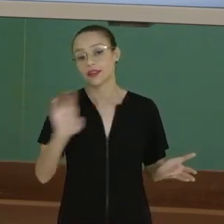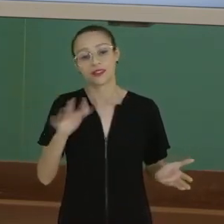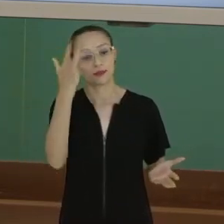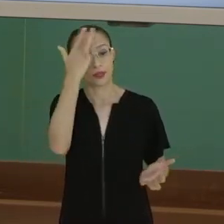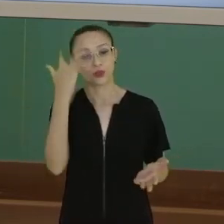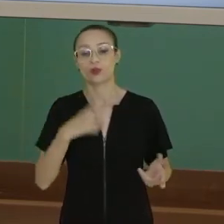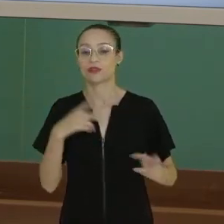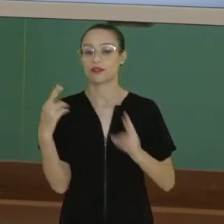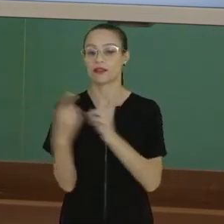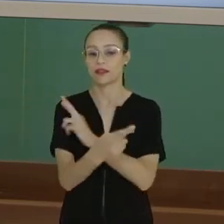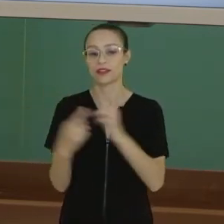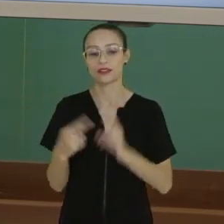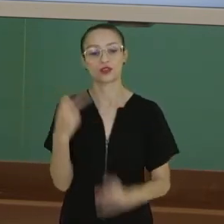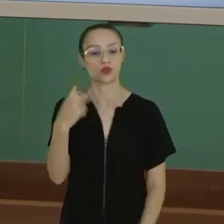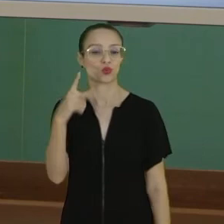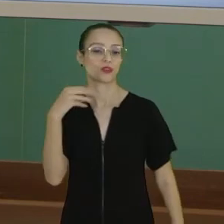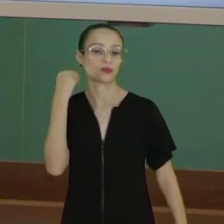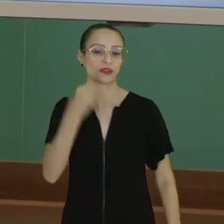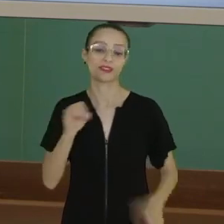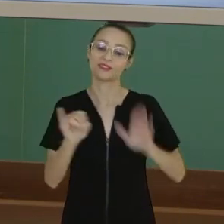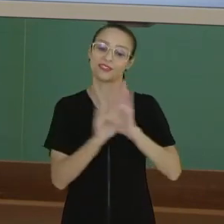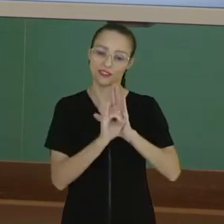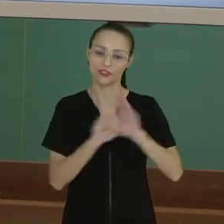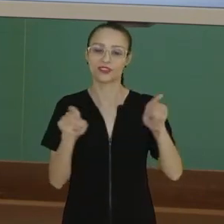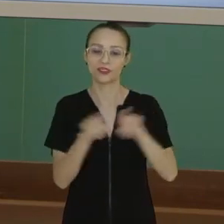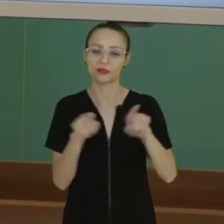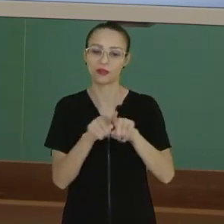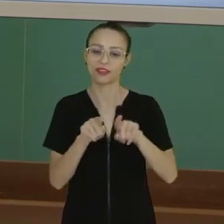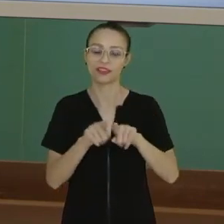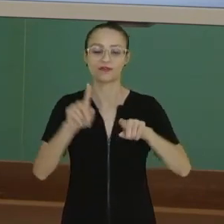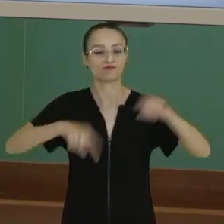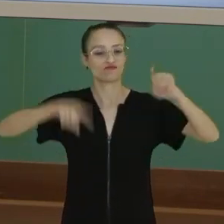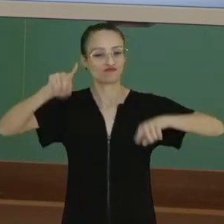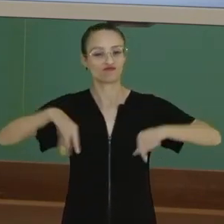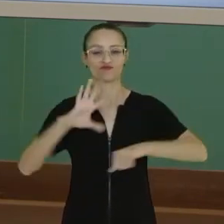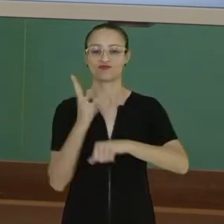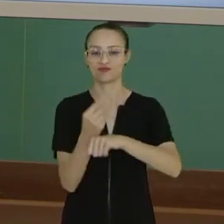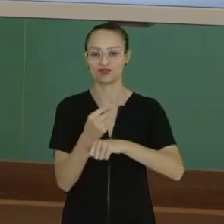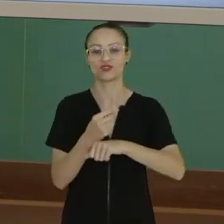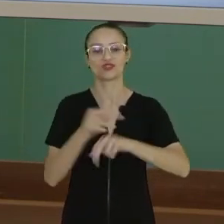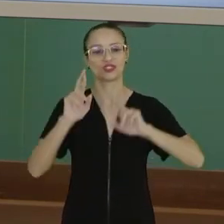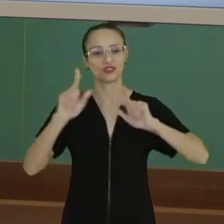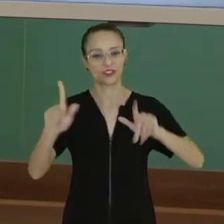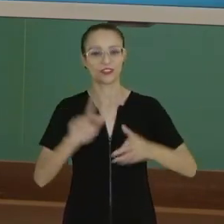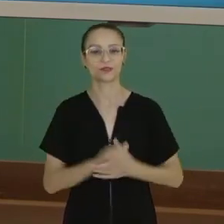relação, a sua bagagem, a sua identidade. Então, vai ser a obra de arte diferente, né?